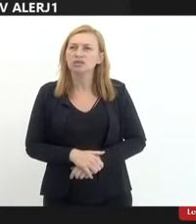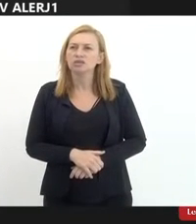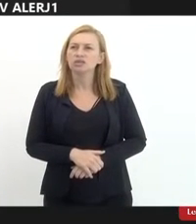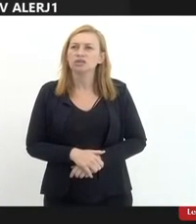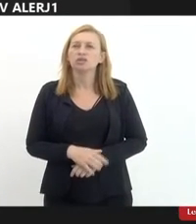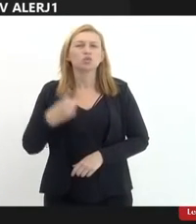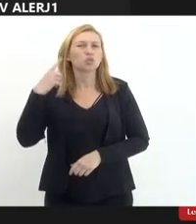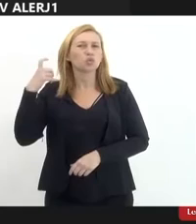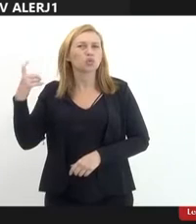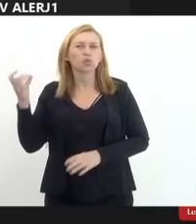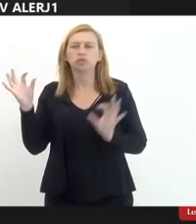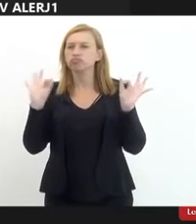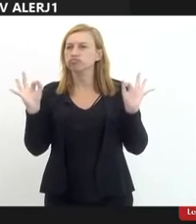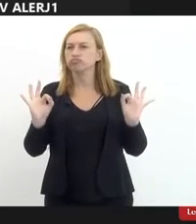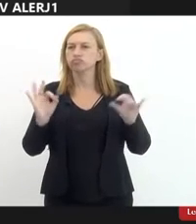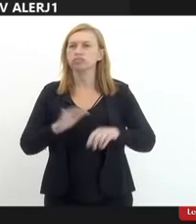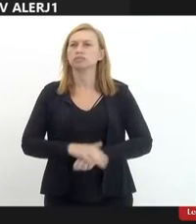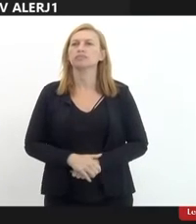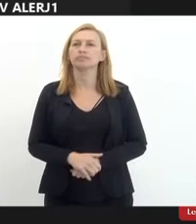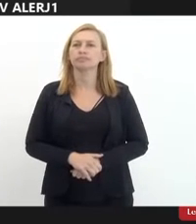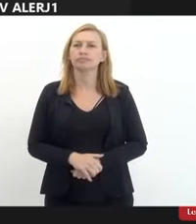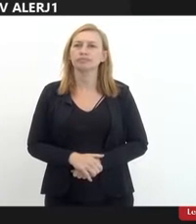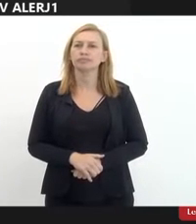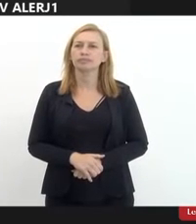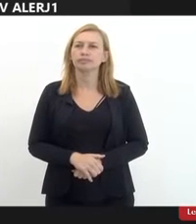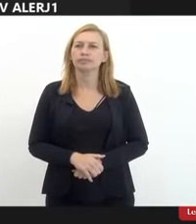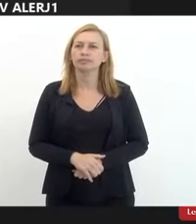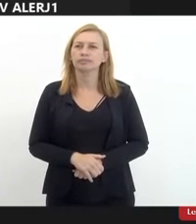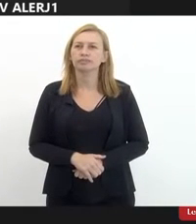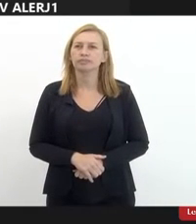Está sem som, doutora Andréia? Está sem som.